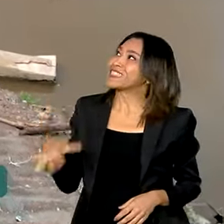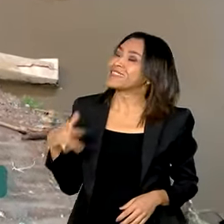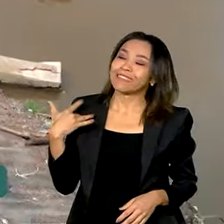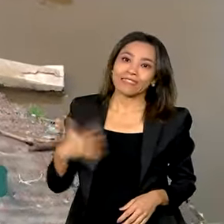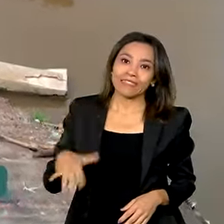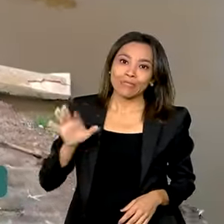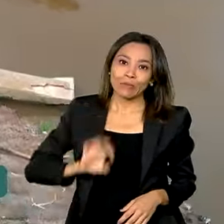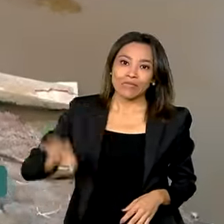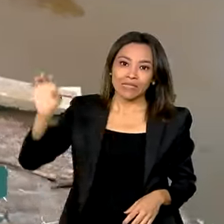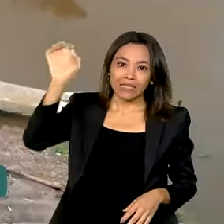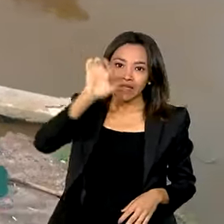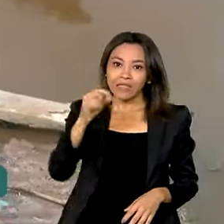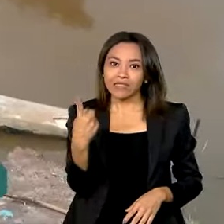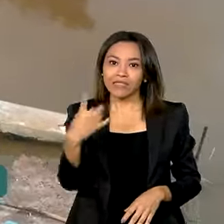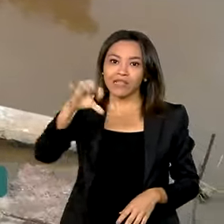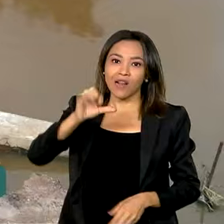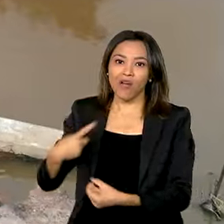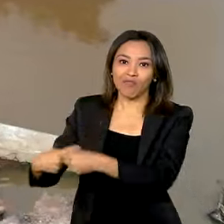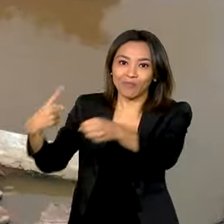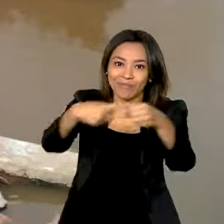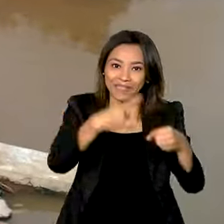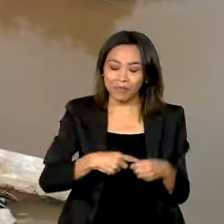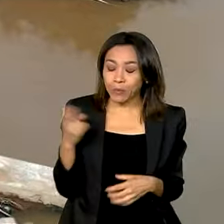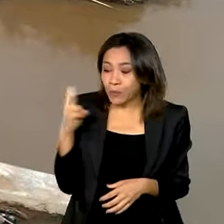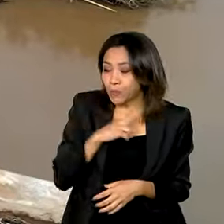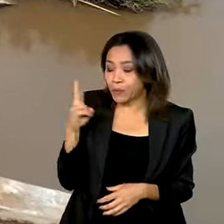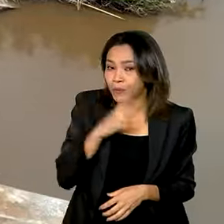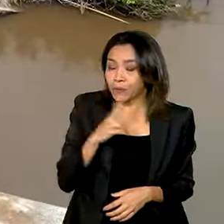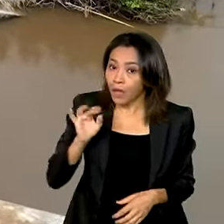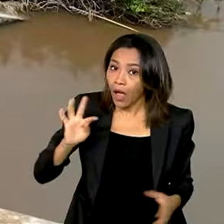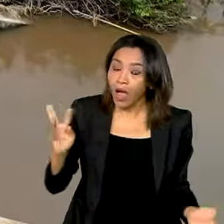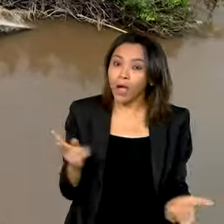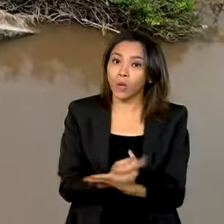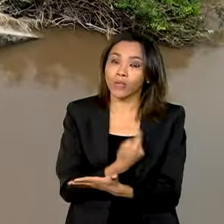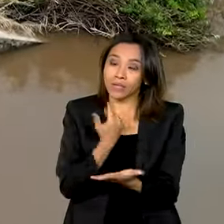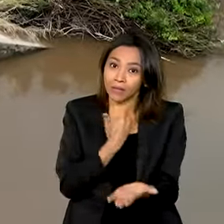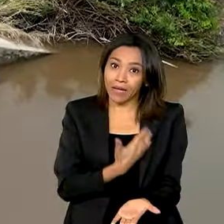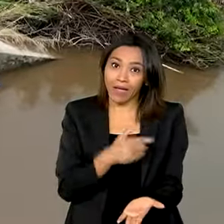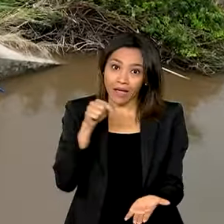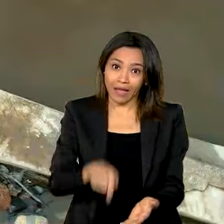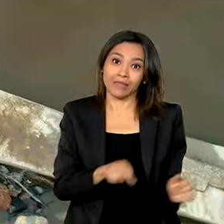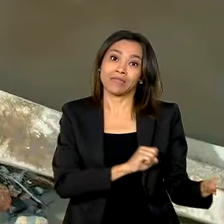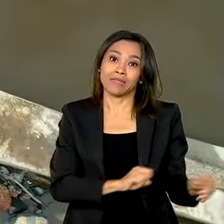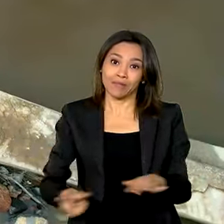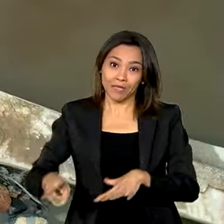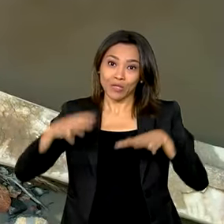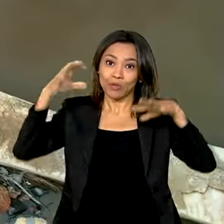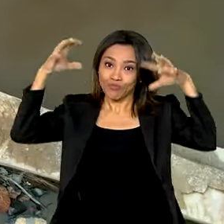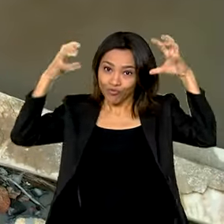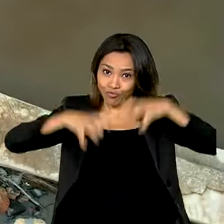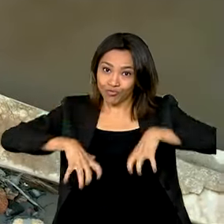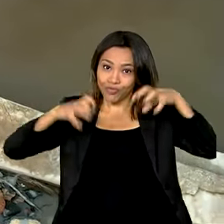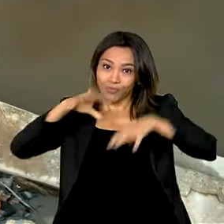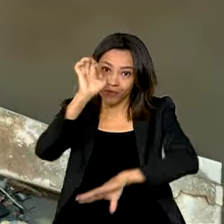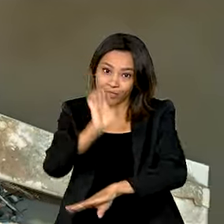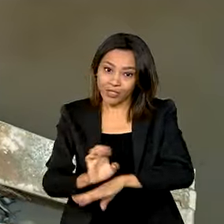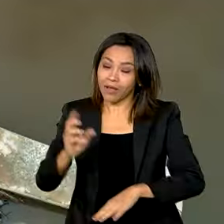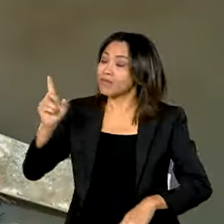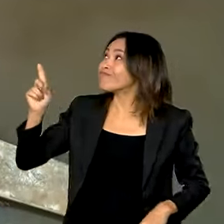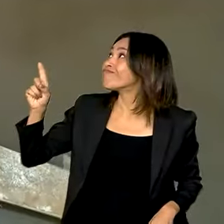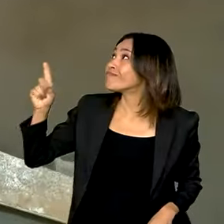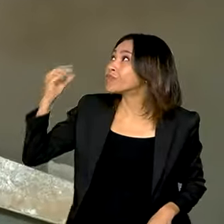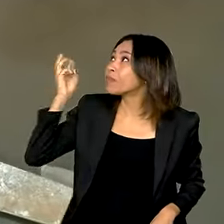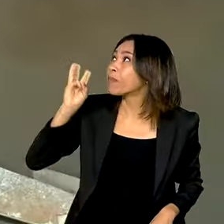e 19 municípios em situação de emergência. Assim foi o início da semana no Maranhão. Estradas que conectam cidades do